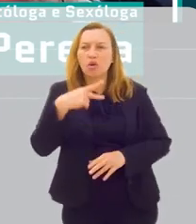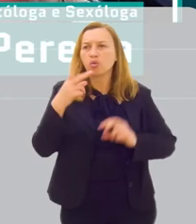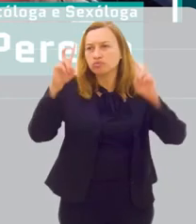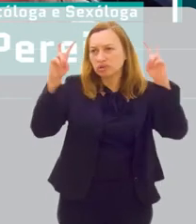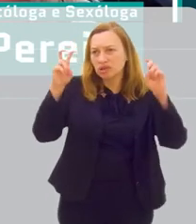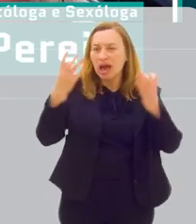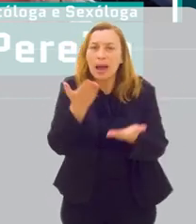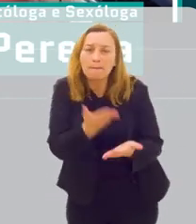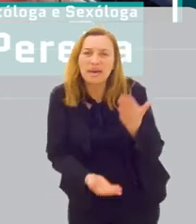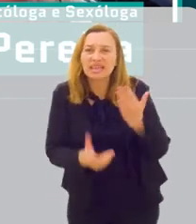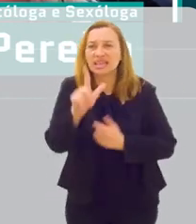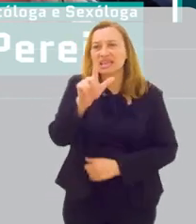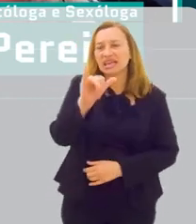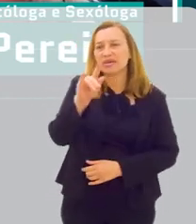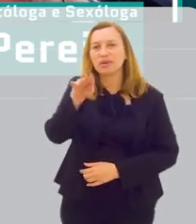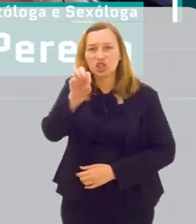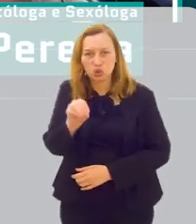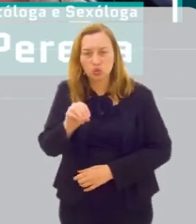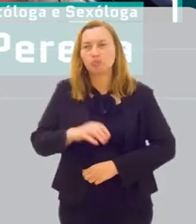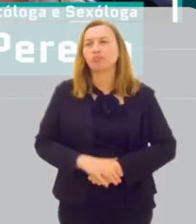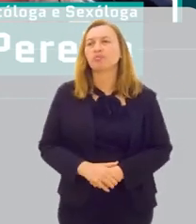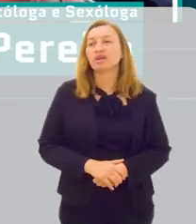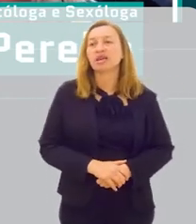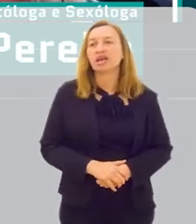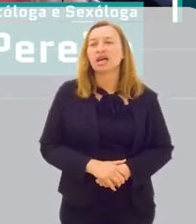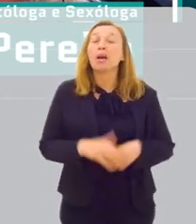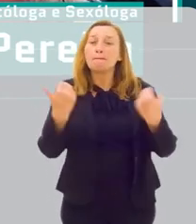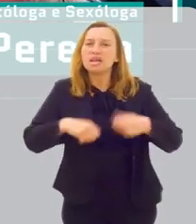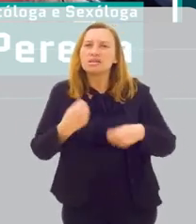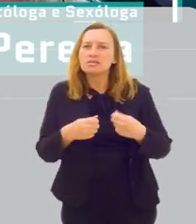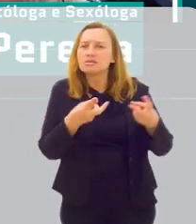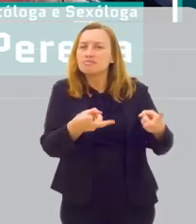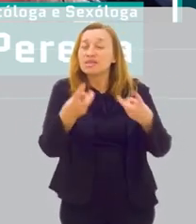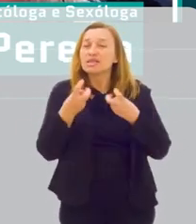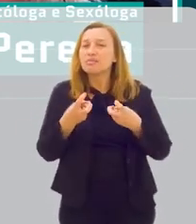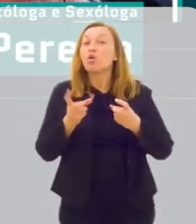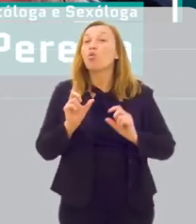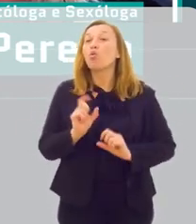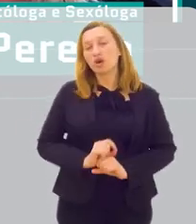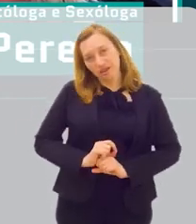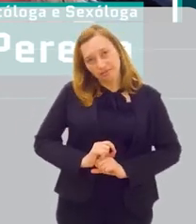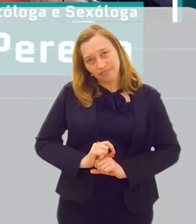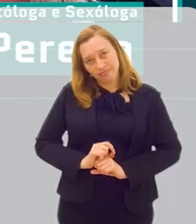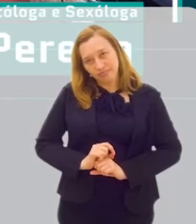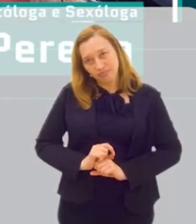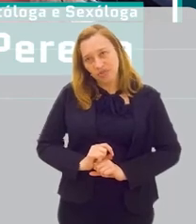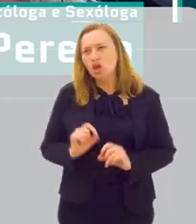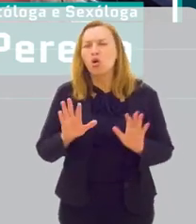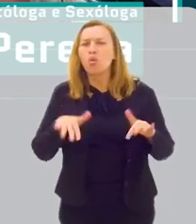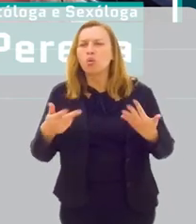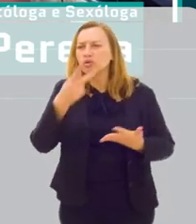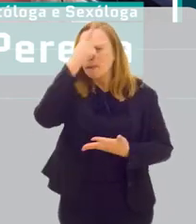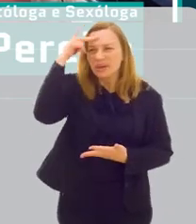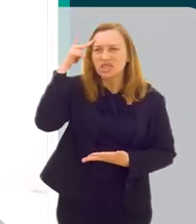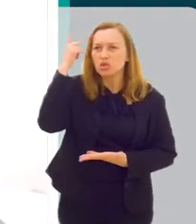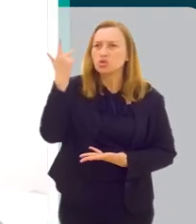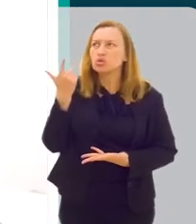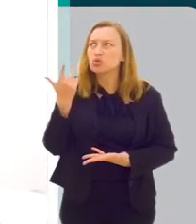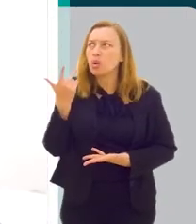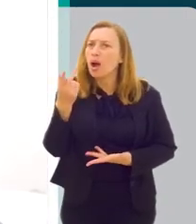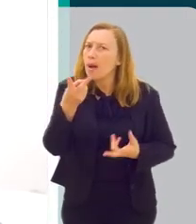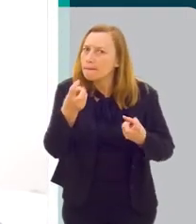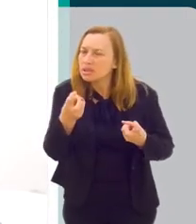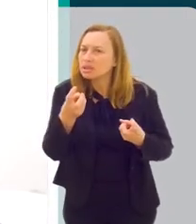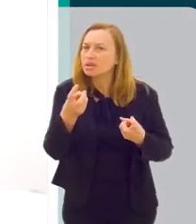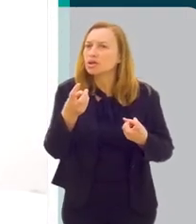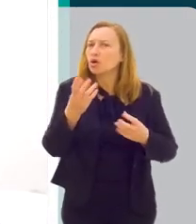debruçou muito sobre esse assunto, sobre a perda de libido. A gente precisa perceber que quando uma